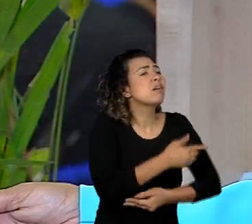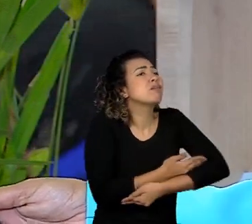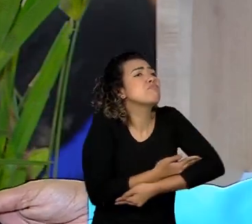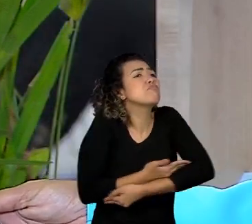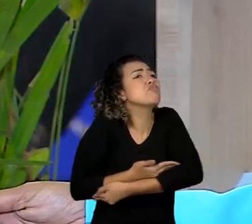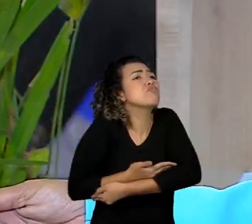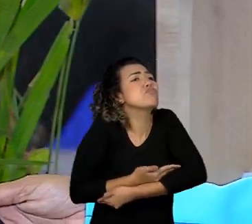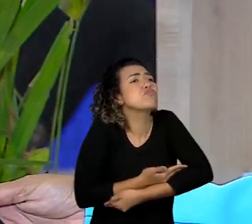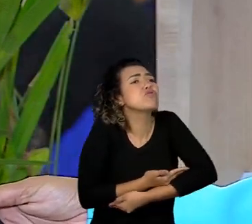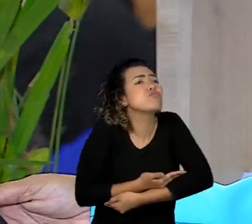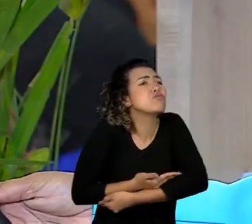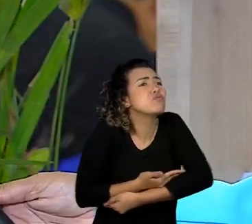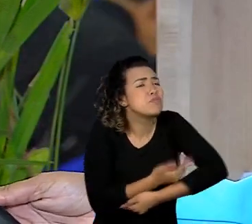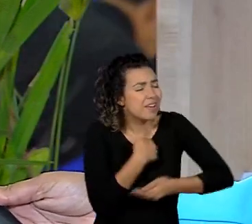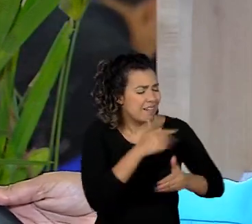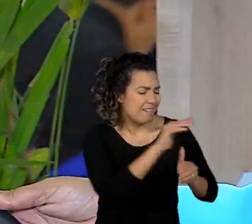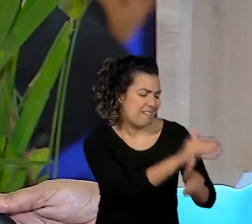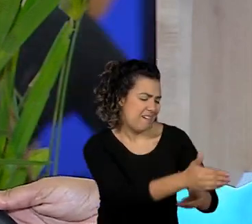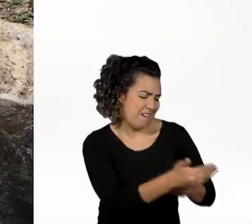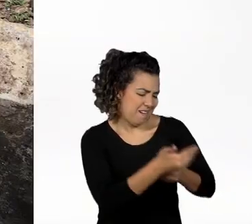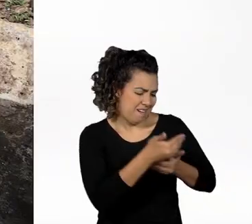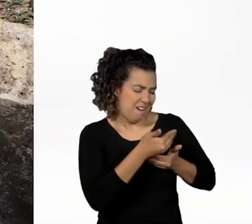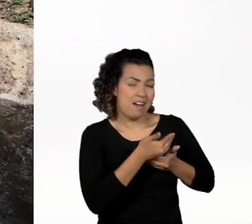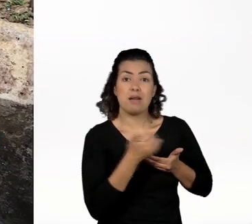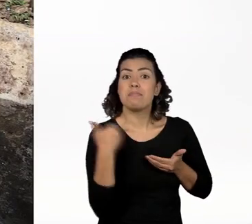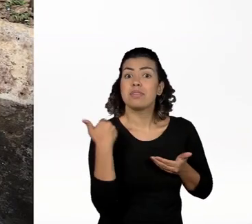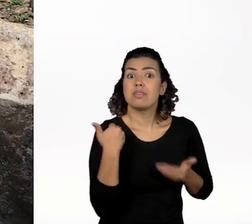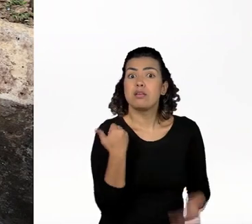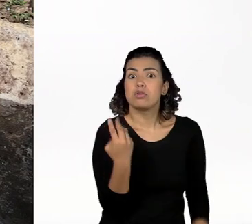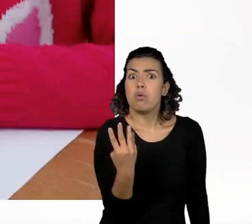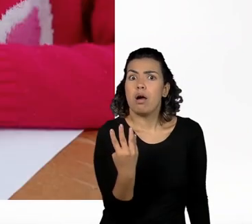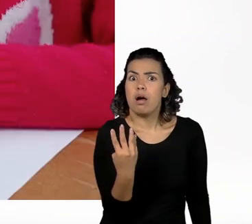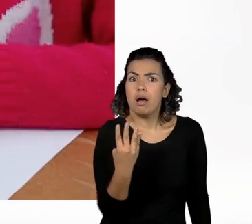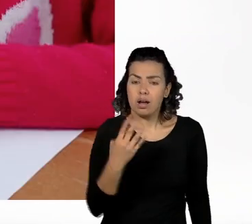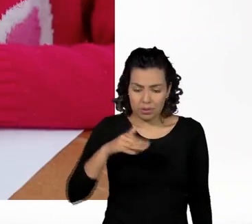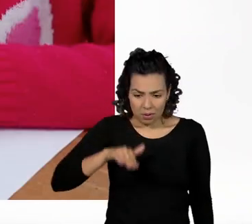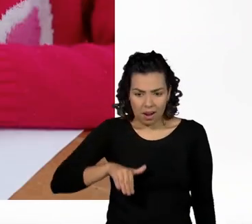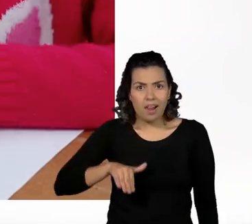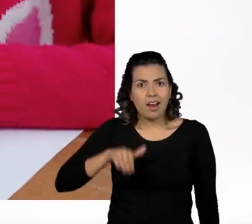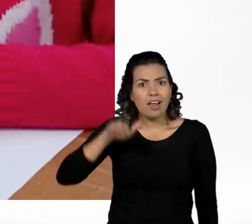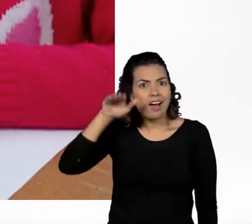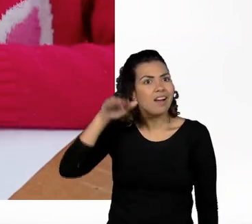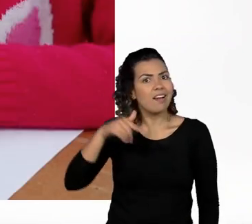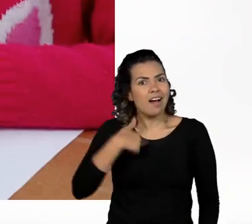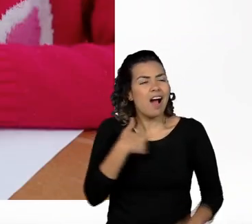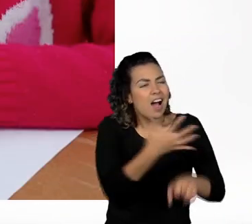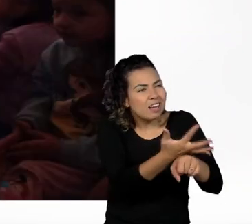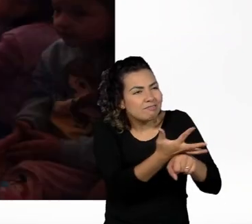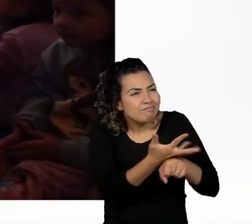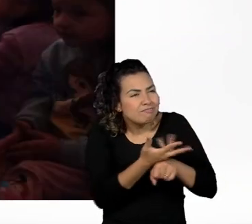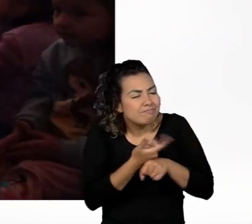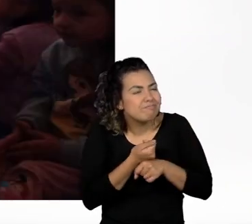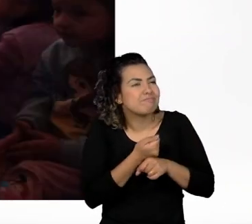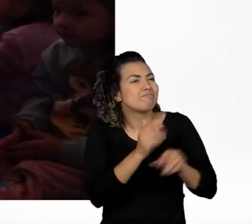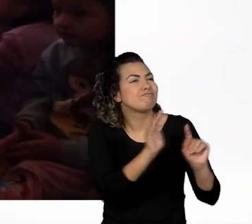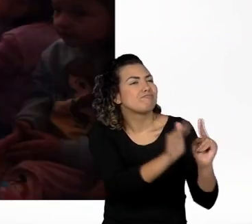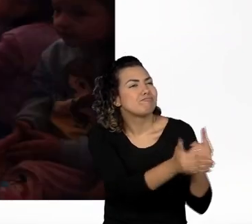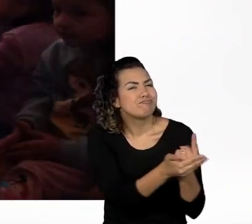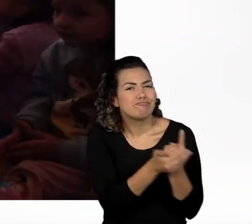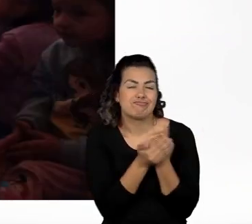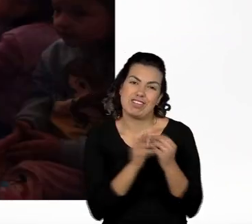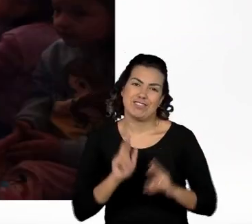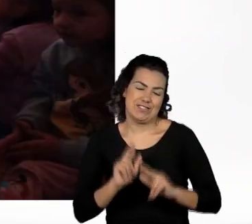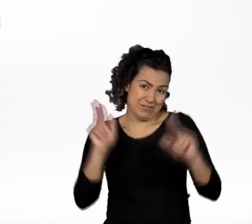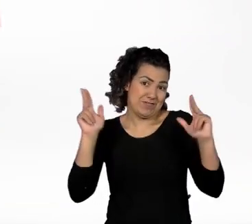bebezinho até os quatro anos. A forma do acolhimento é o que chama a atenção, sei, benção de pais.